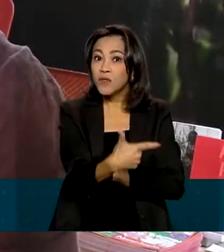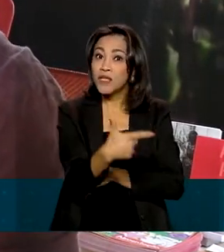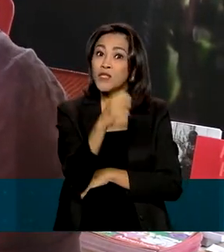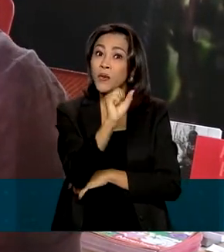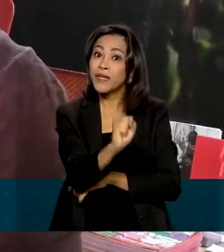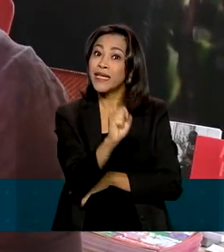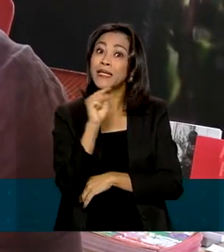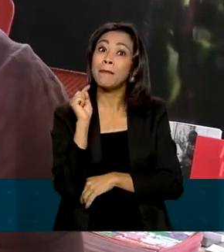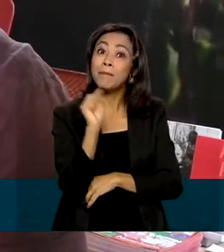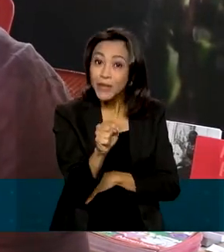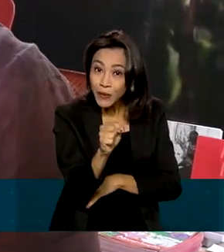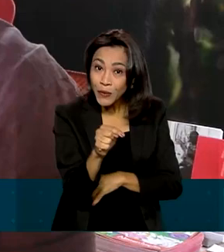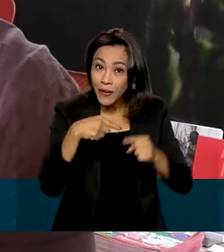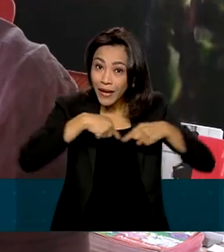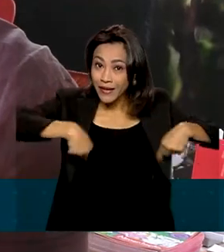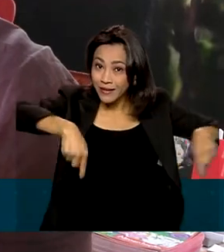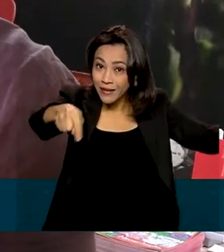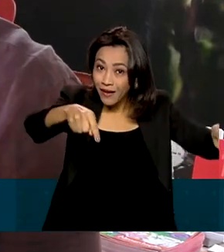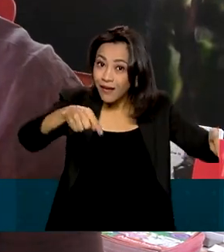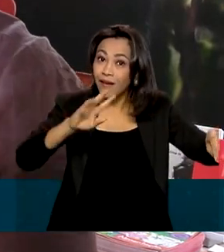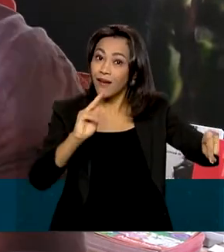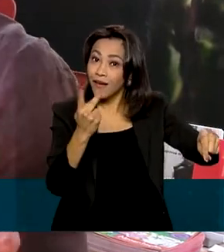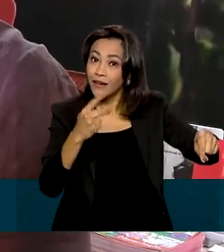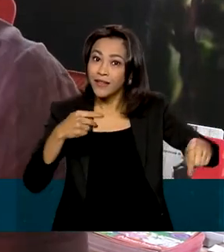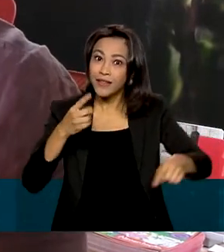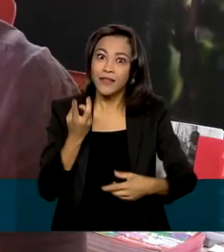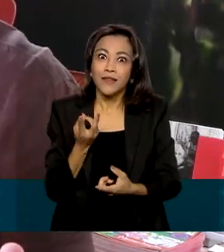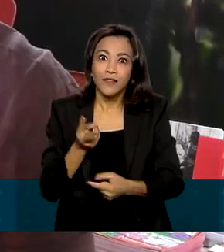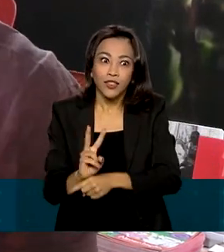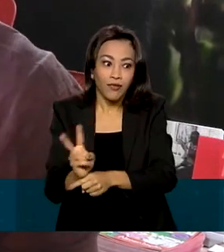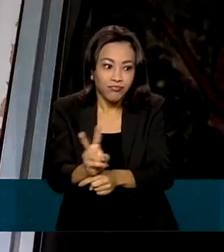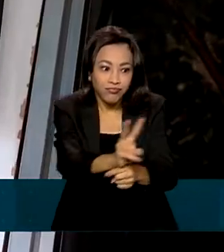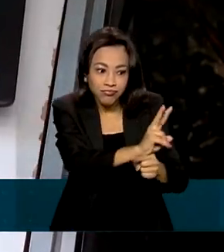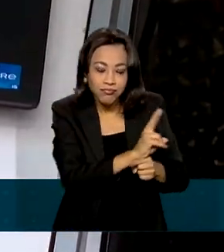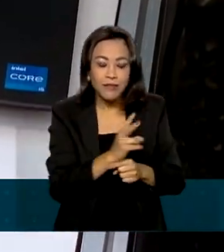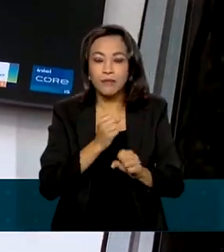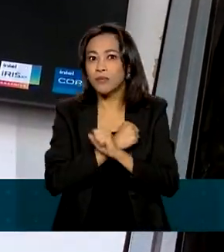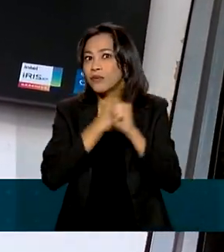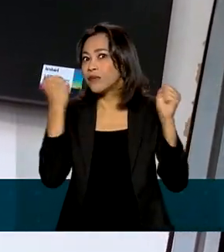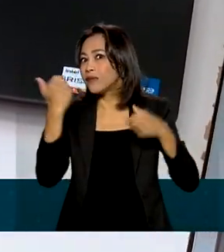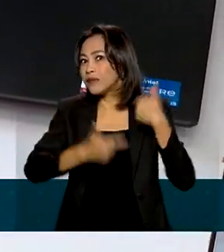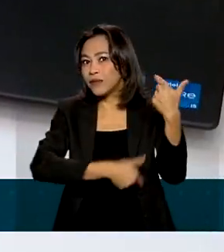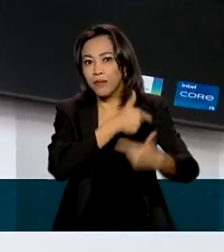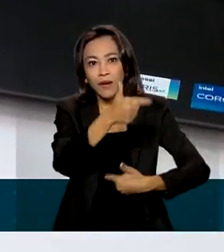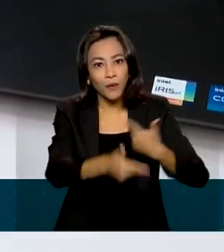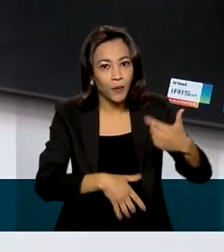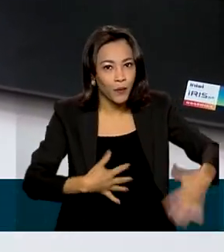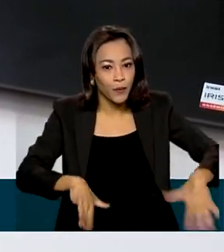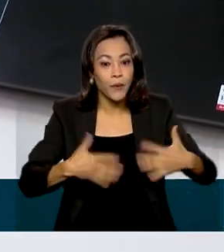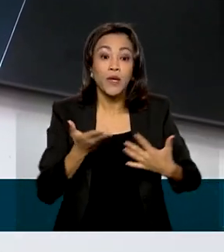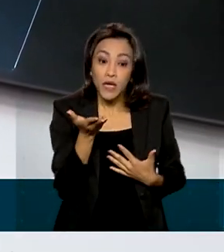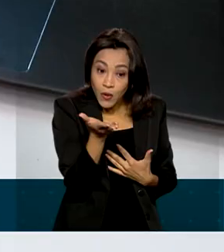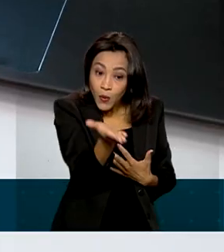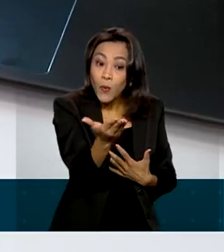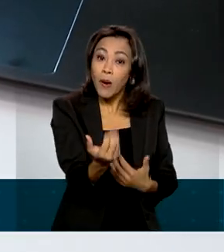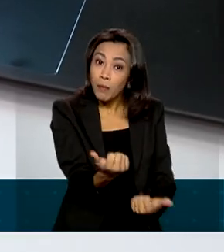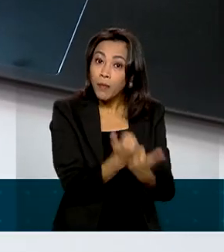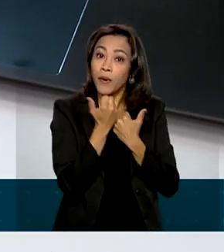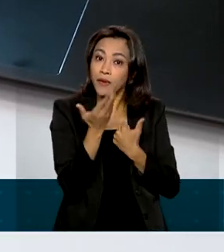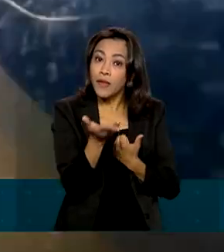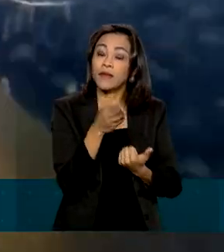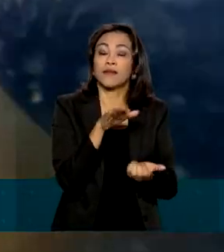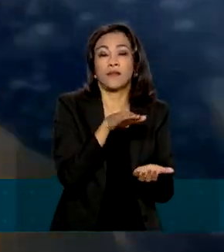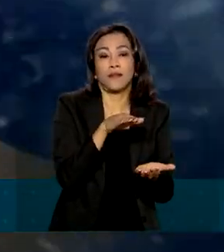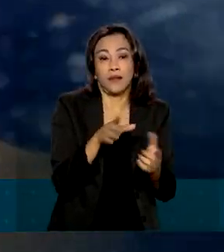hectares de área protegida. Então, isso é um trabalho impossível de fazer. E esse tipo de tecnologia, com monitoramento 24 horas,